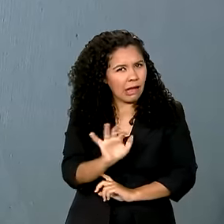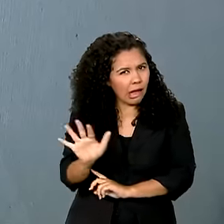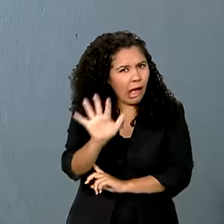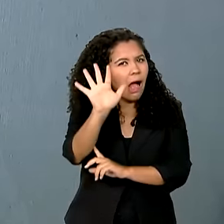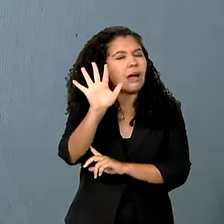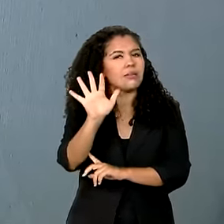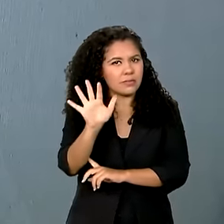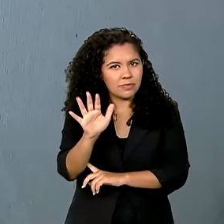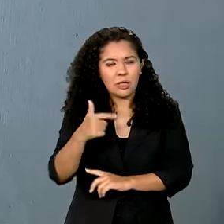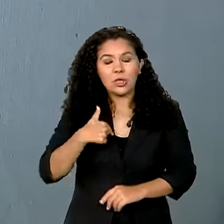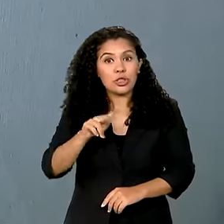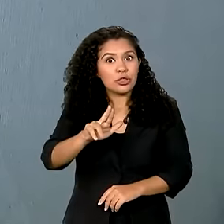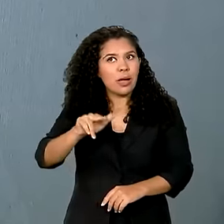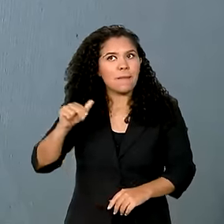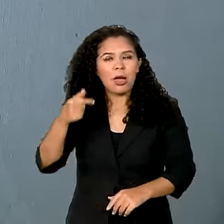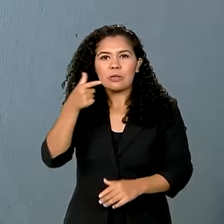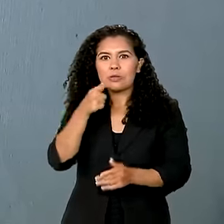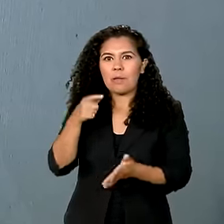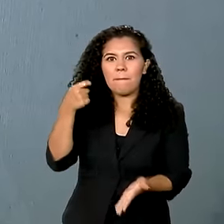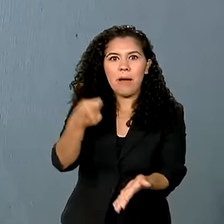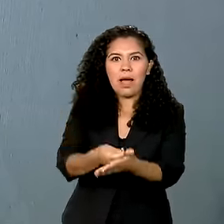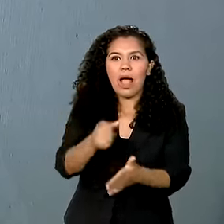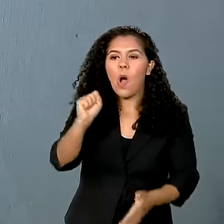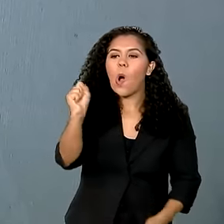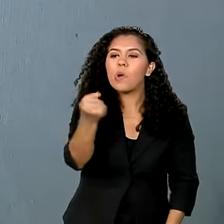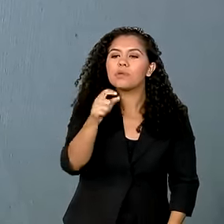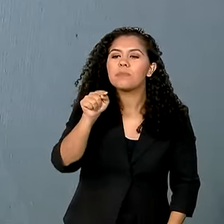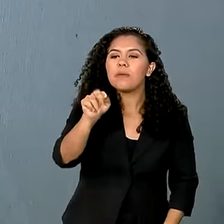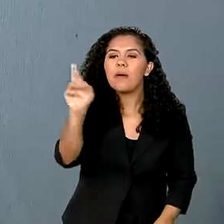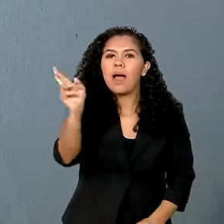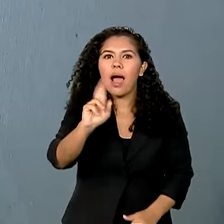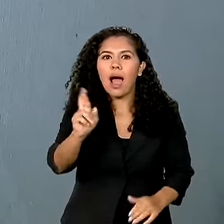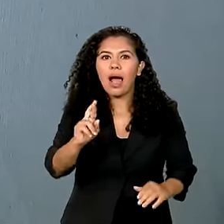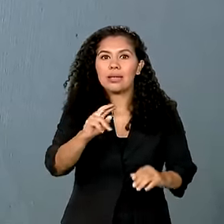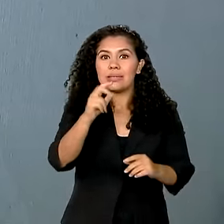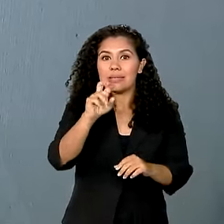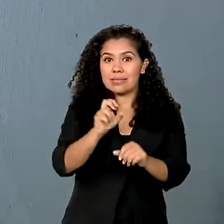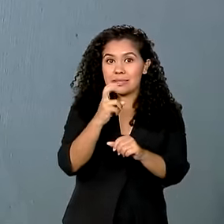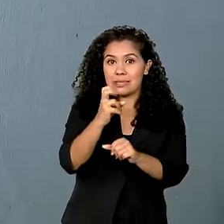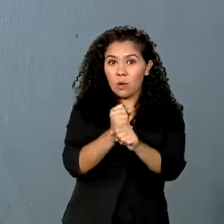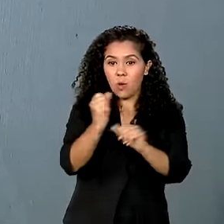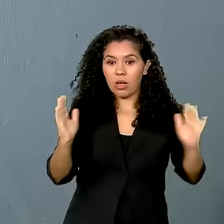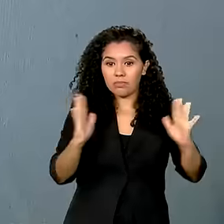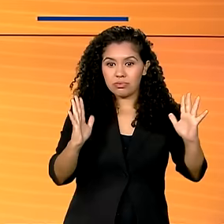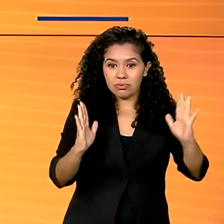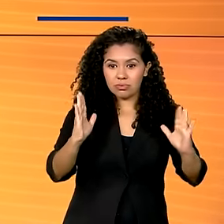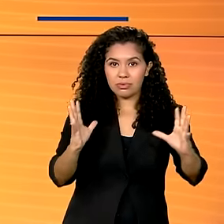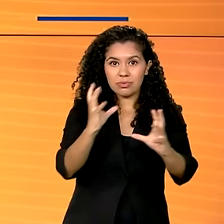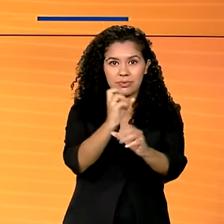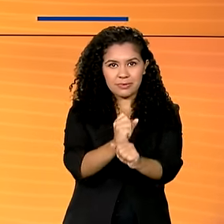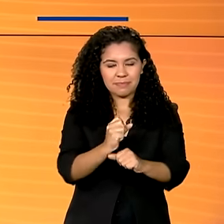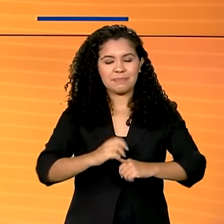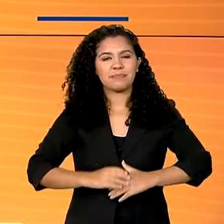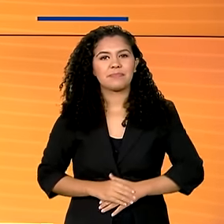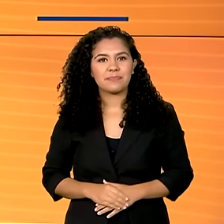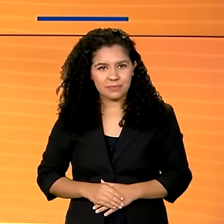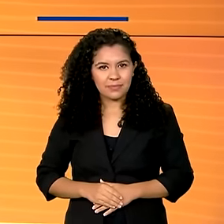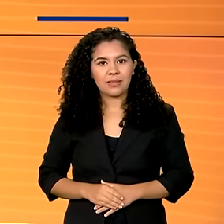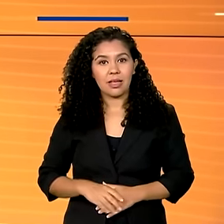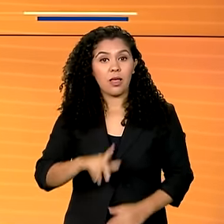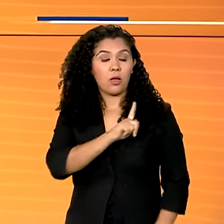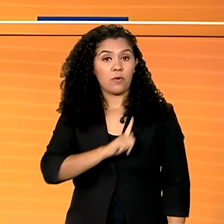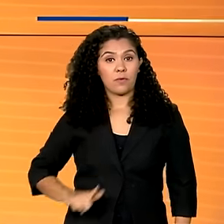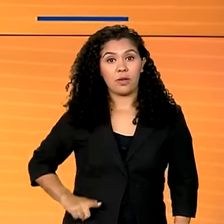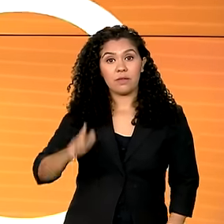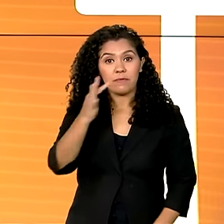Eu jamais pagaria 8 mil e alguma coisa pelo custo inteiro durante 5 anos. E o governo